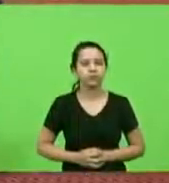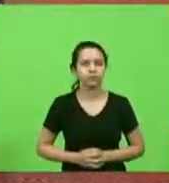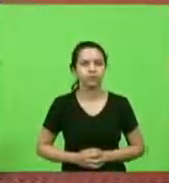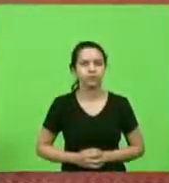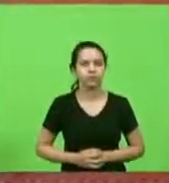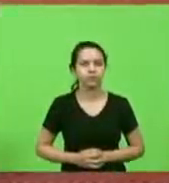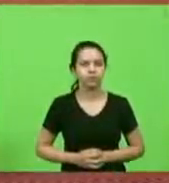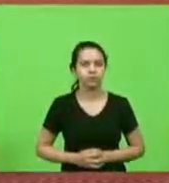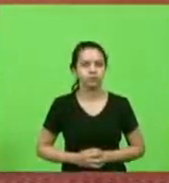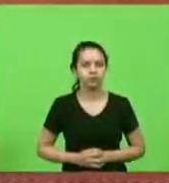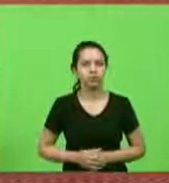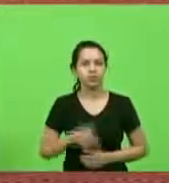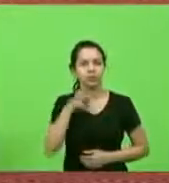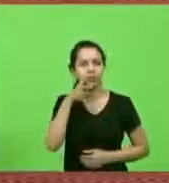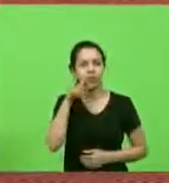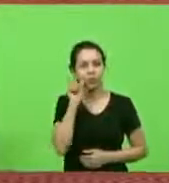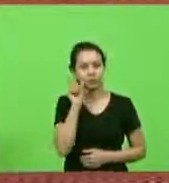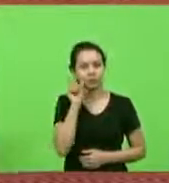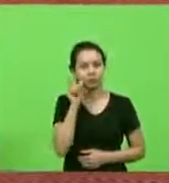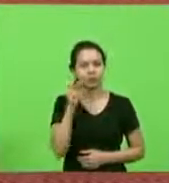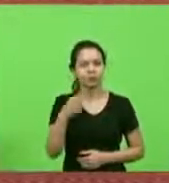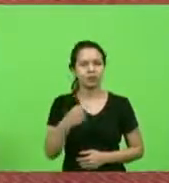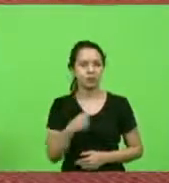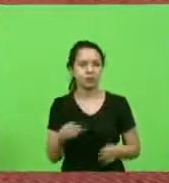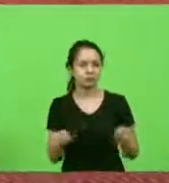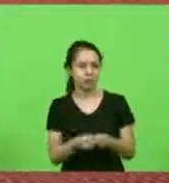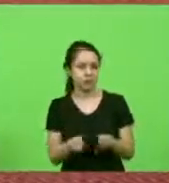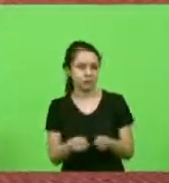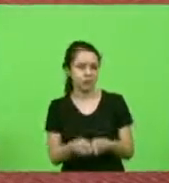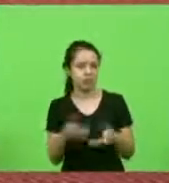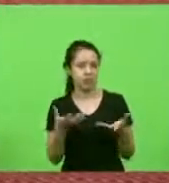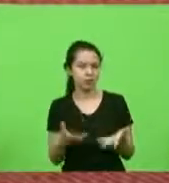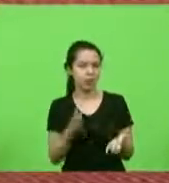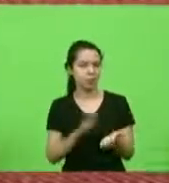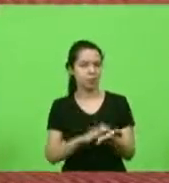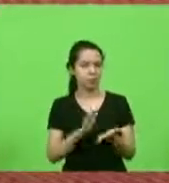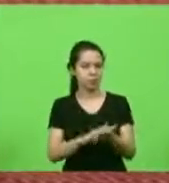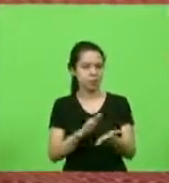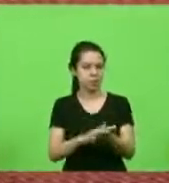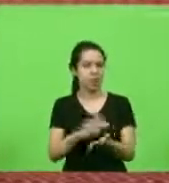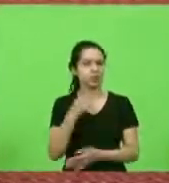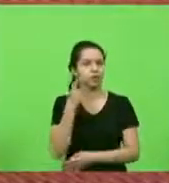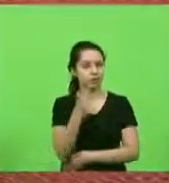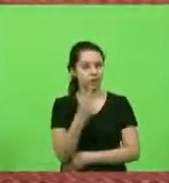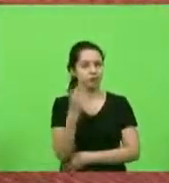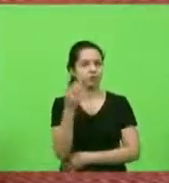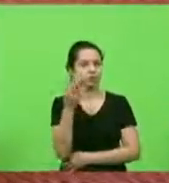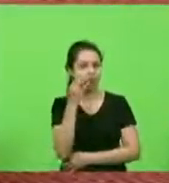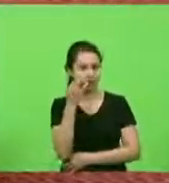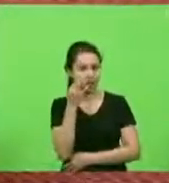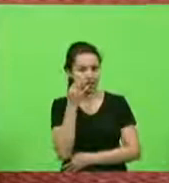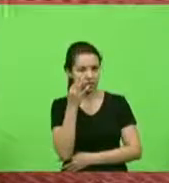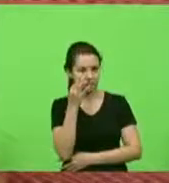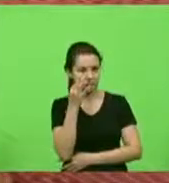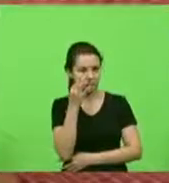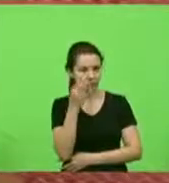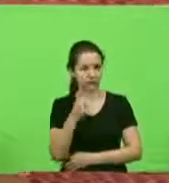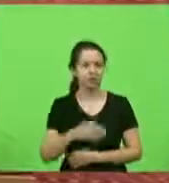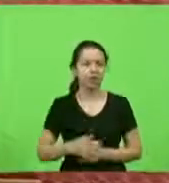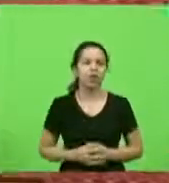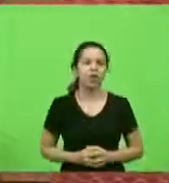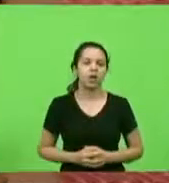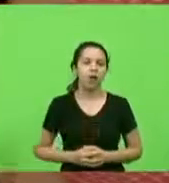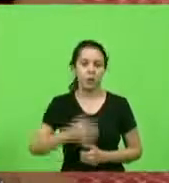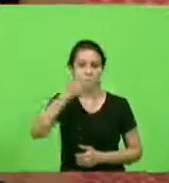ontem eu também queria parabenizar deputado Alba deputado Fernando deputado Mocelin